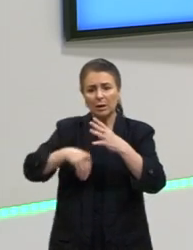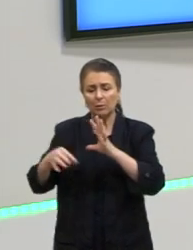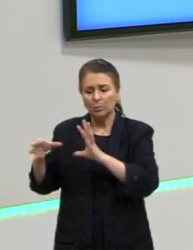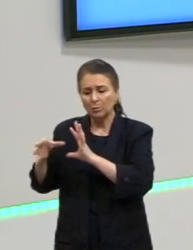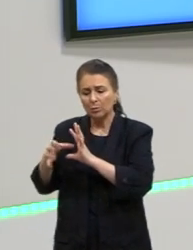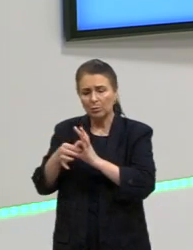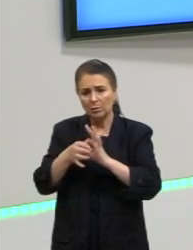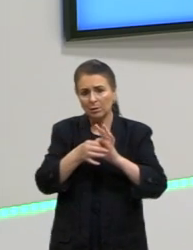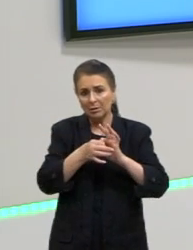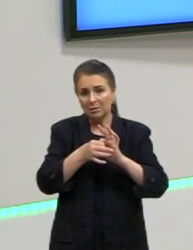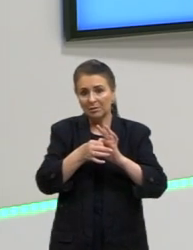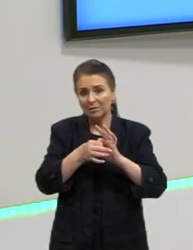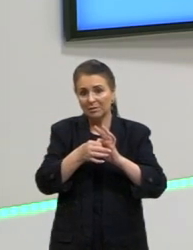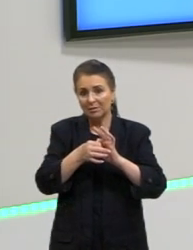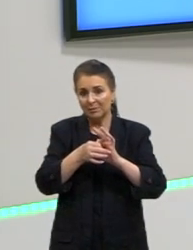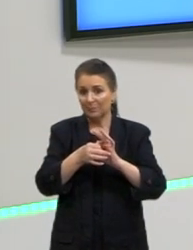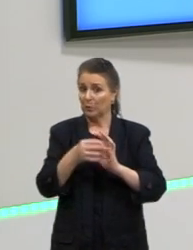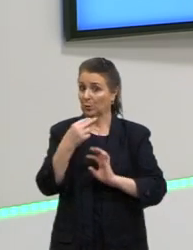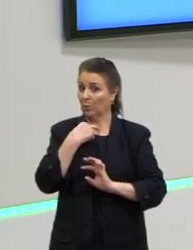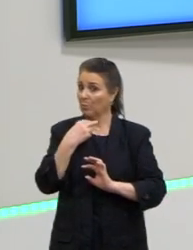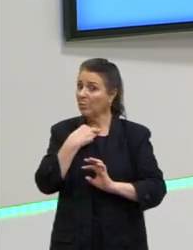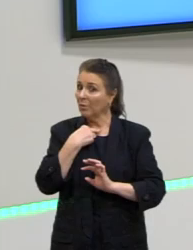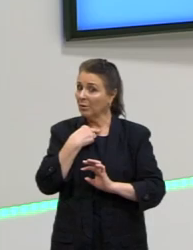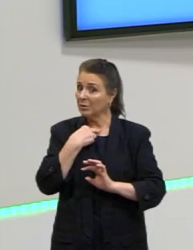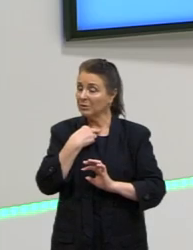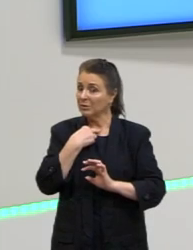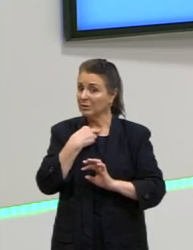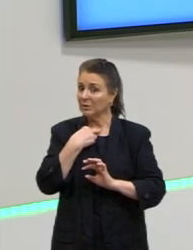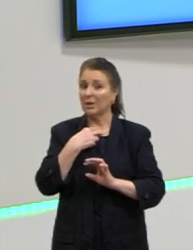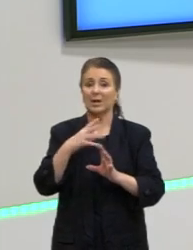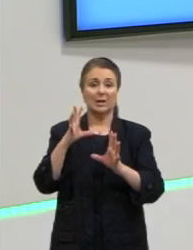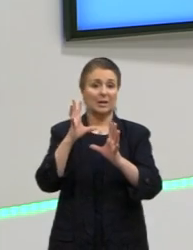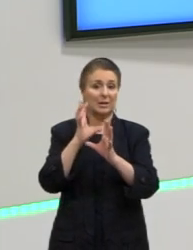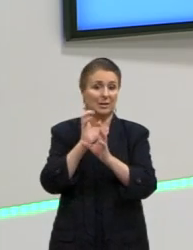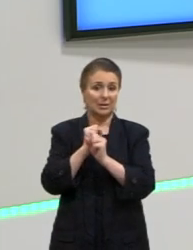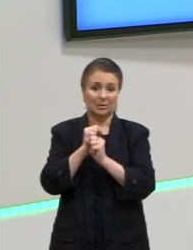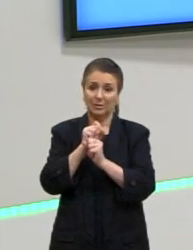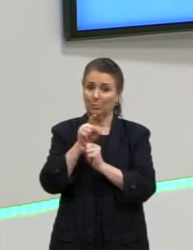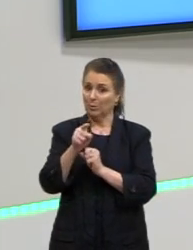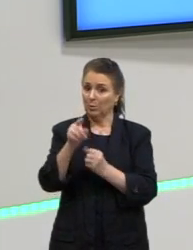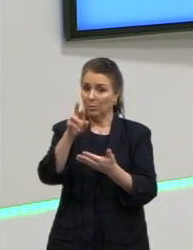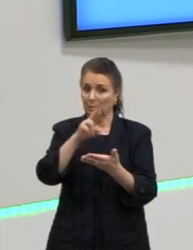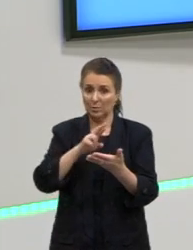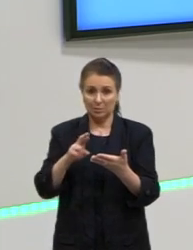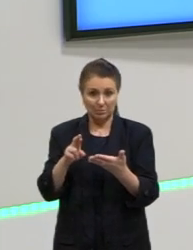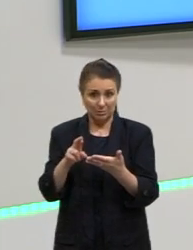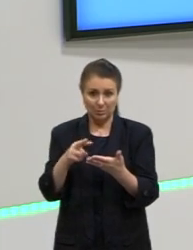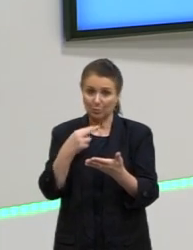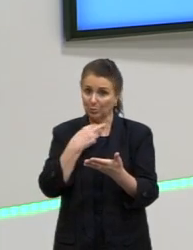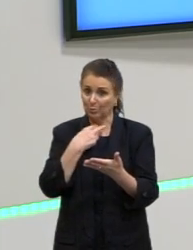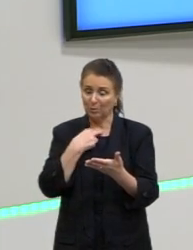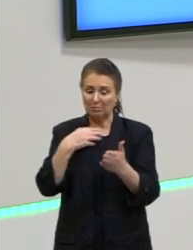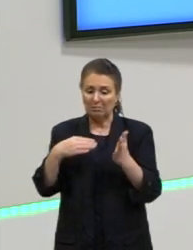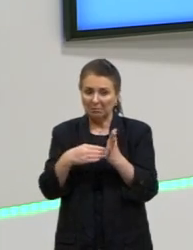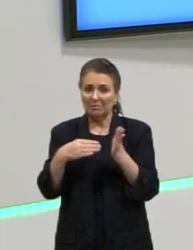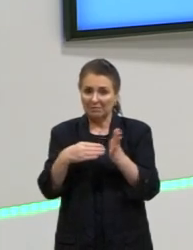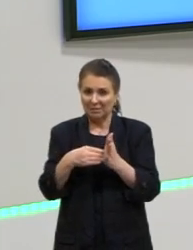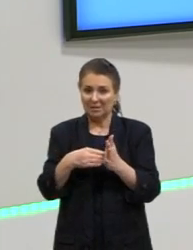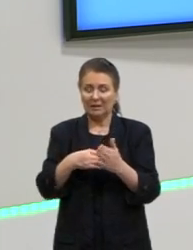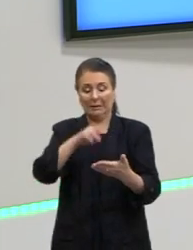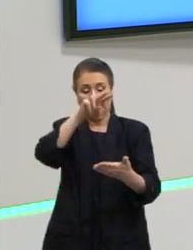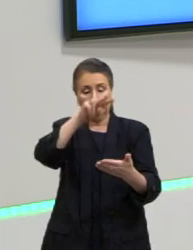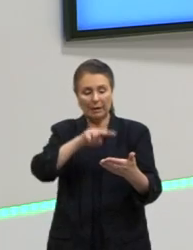Não, isso não pode acontecer no nosso texto de redação nota mil. E para a gente ver e ter certeza que isso não acontece a gente lê, analisa,